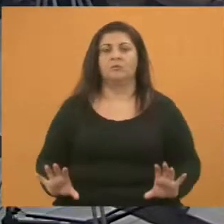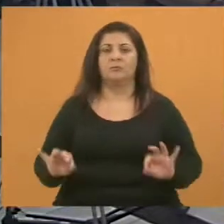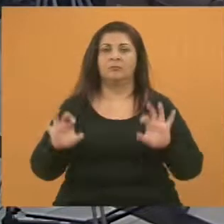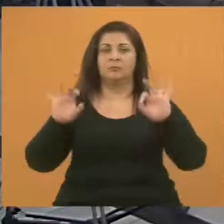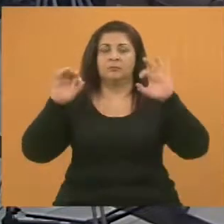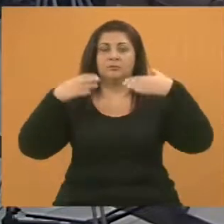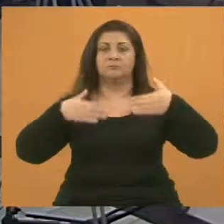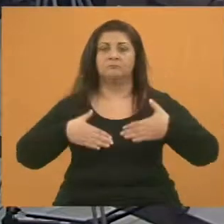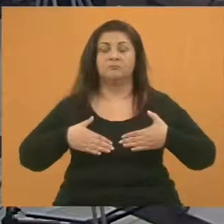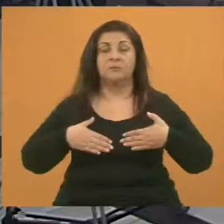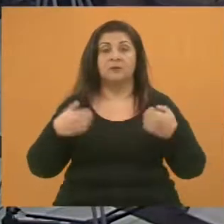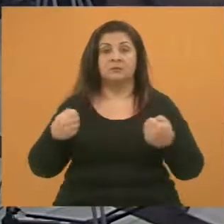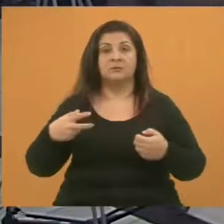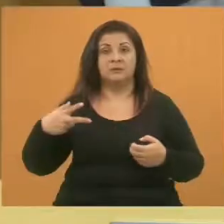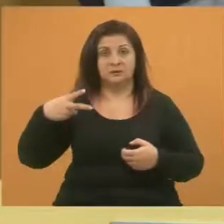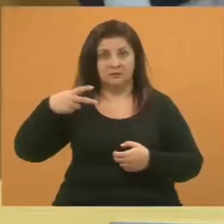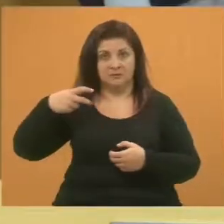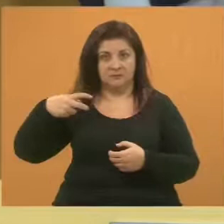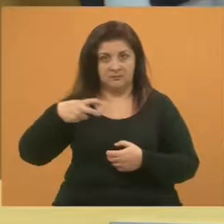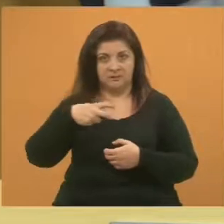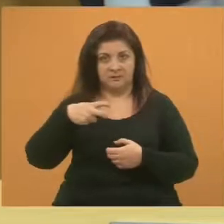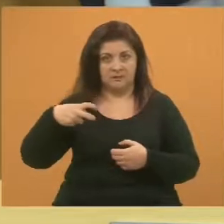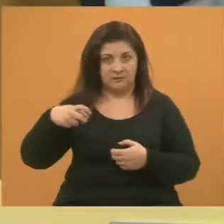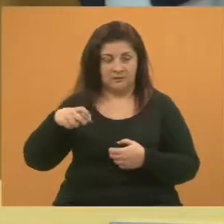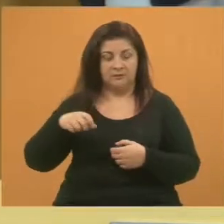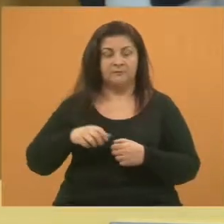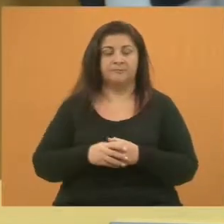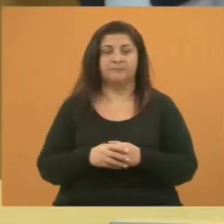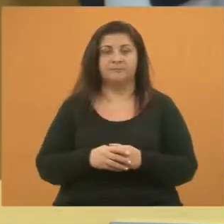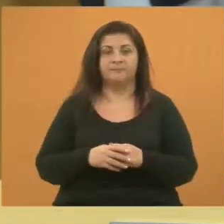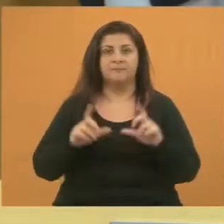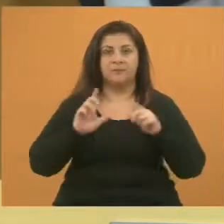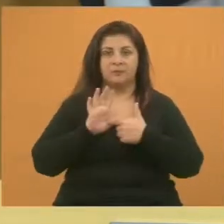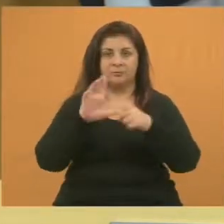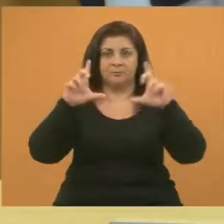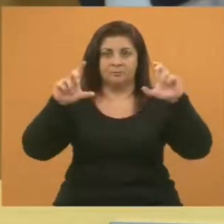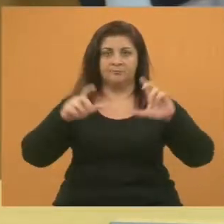fazer a mamografia todo ano. Slide, por favor.